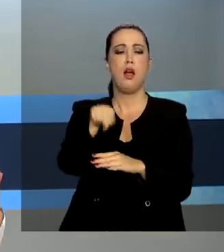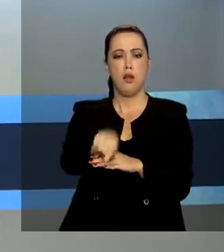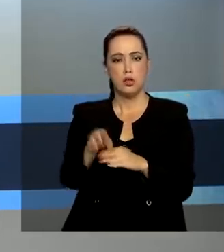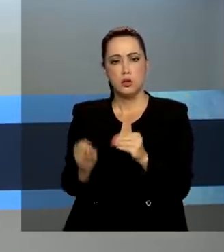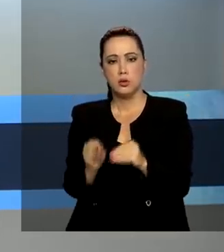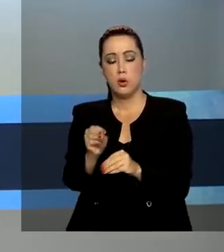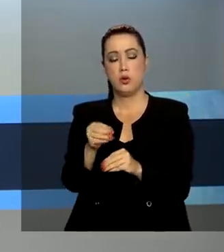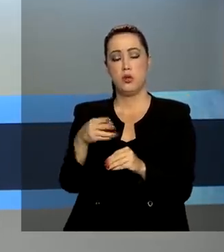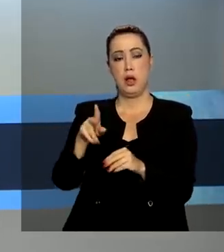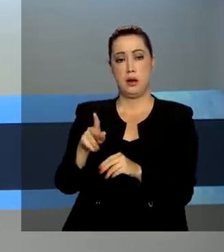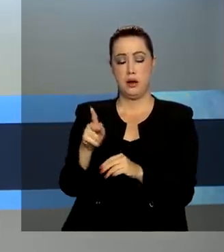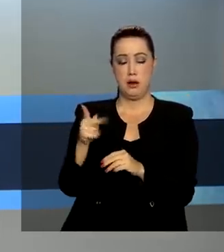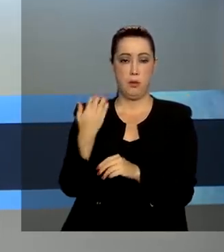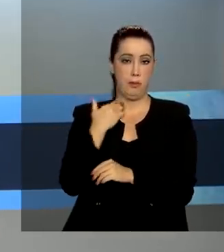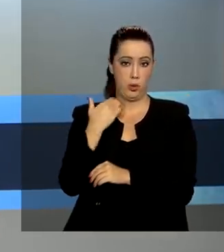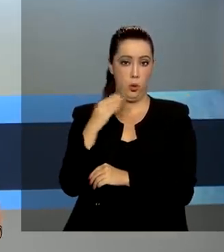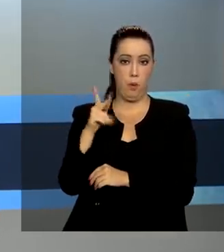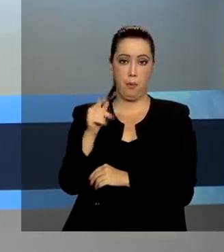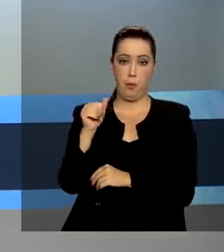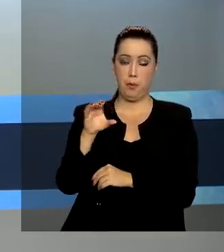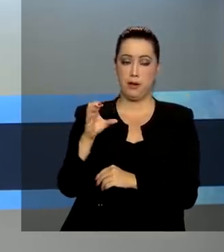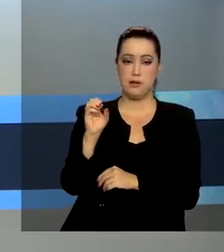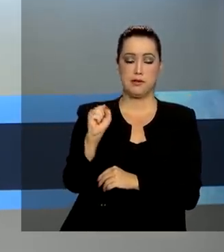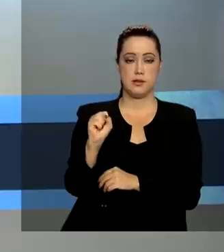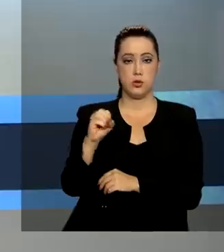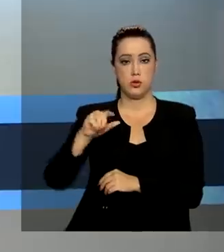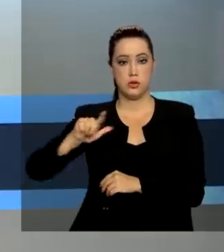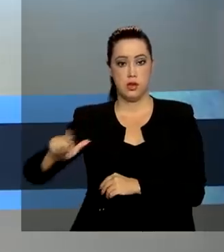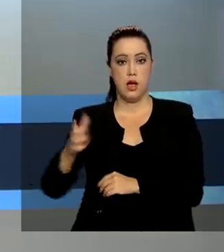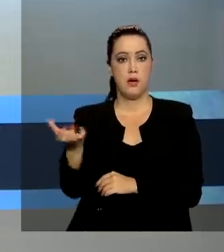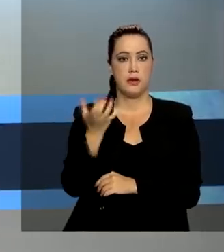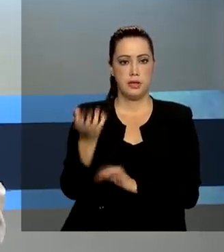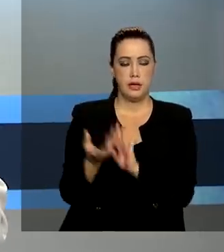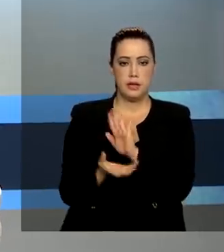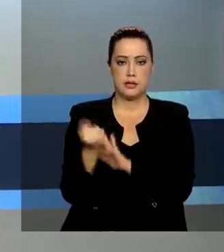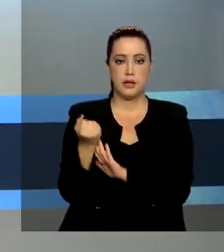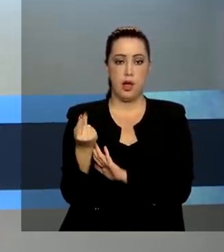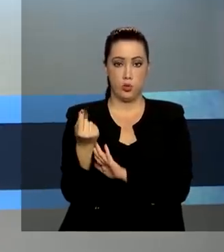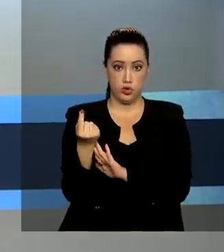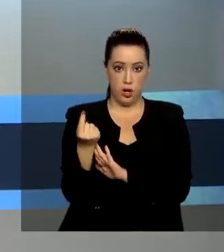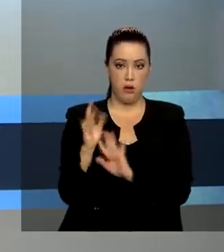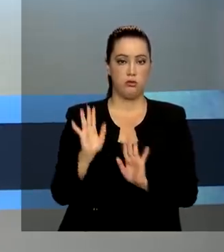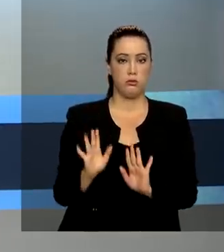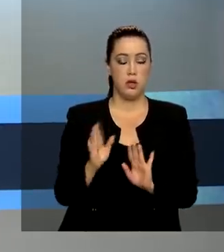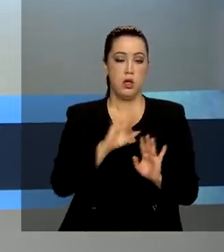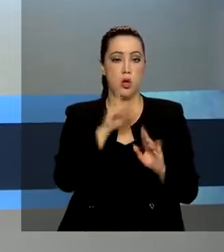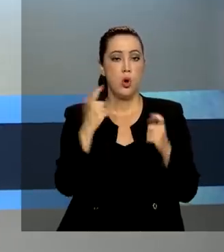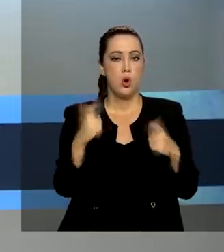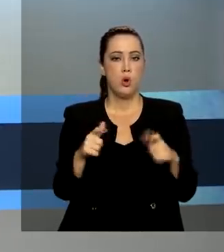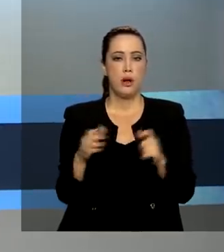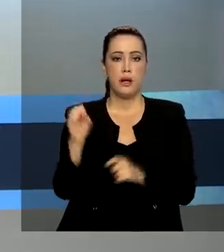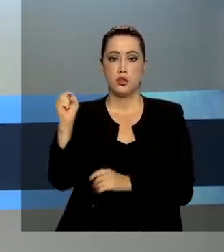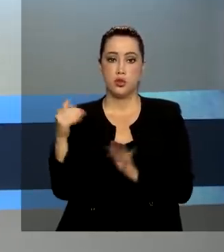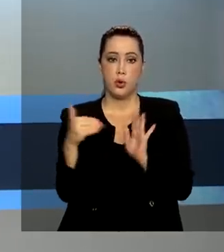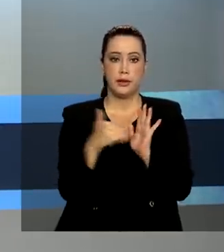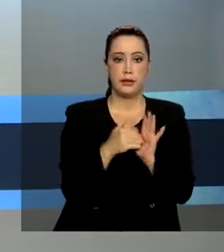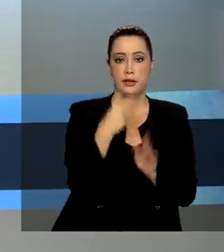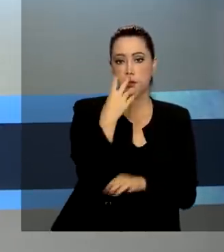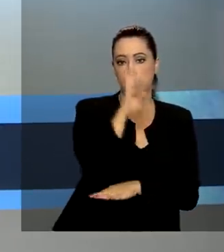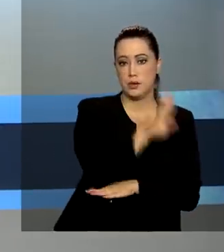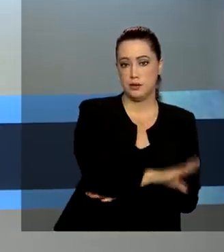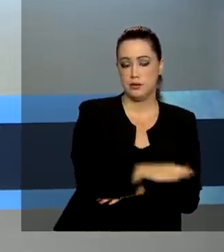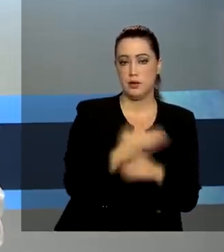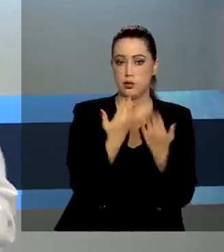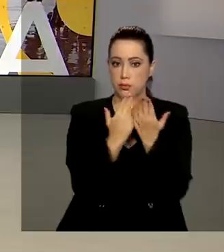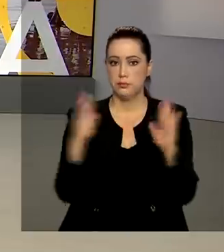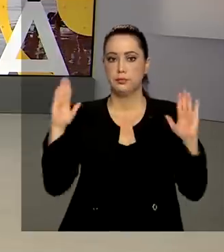nascidos de janeiro a outubro, que optaram pelo saque em espécie. As unidades vão atender de 8 da manhã às 2